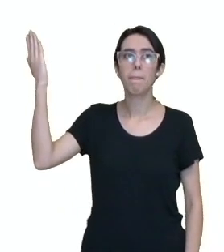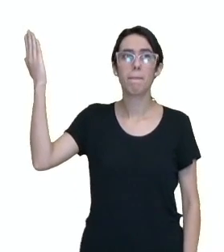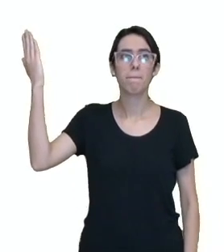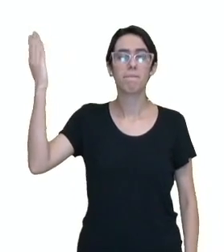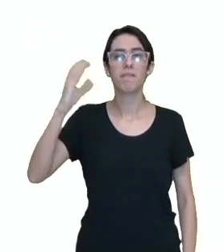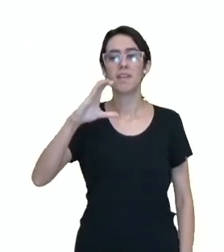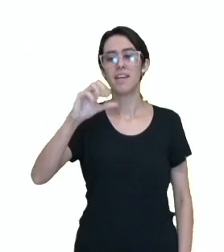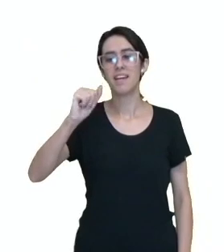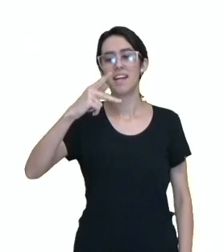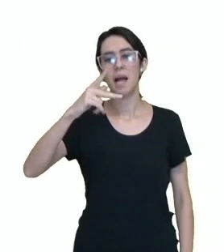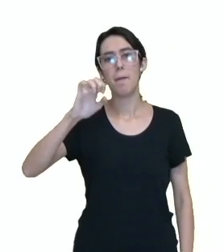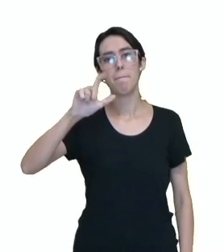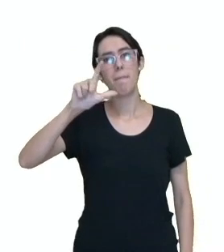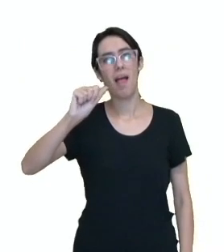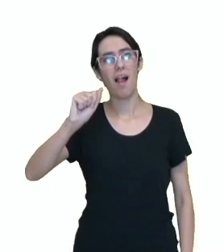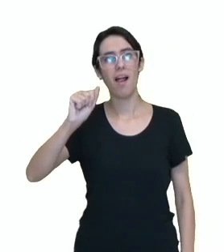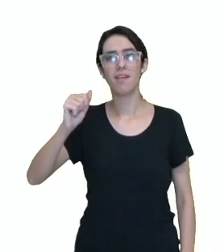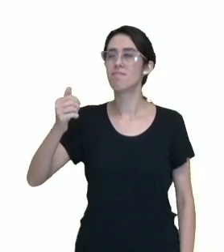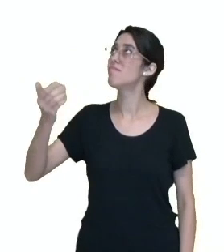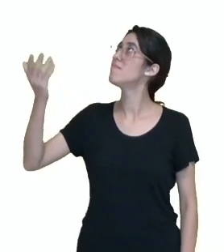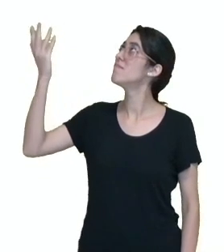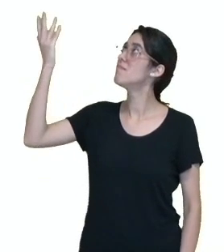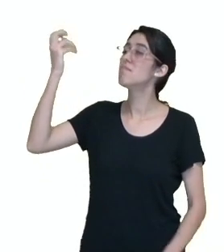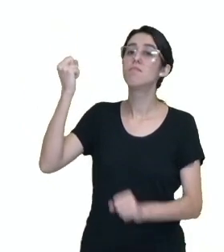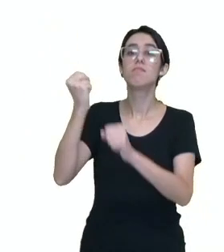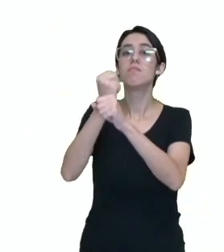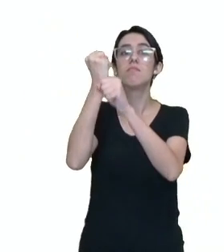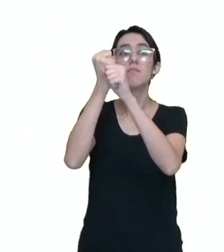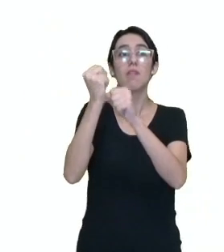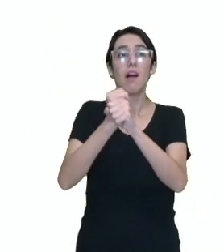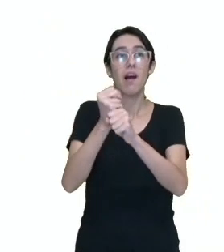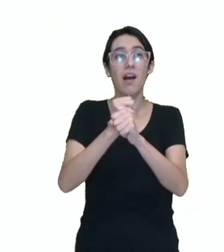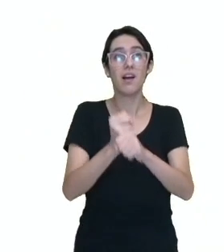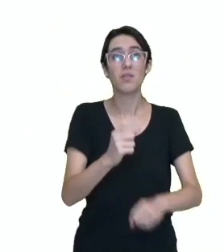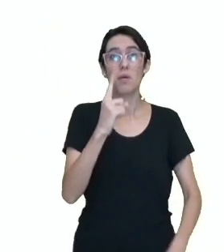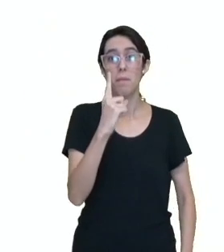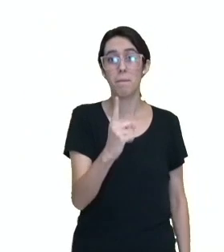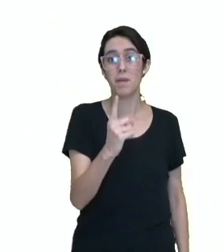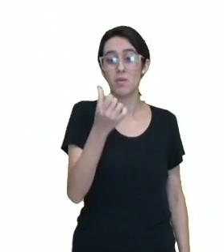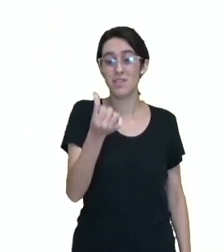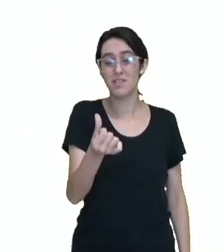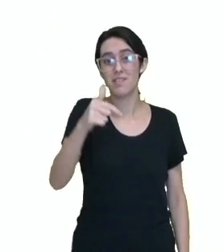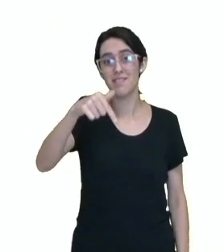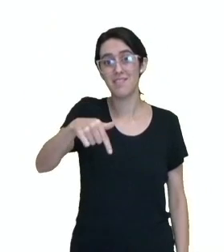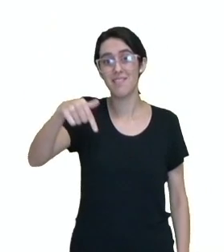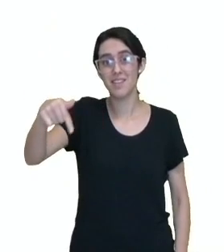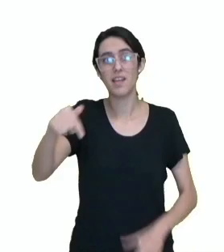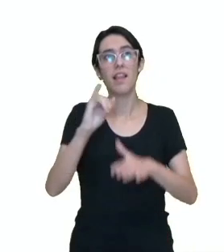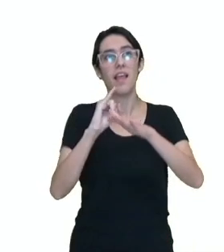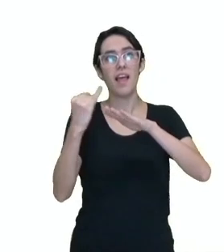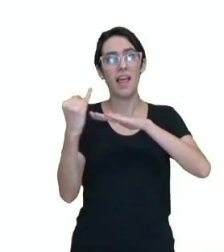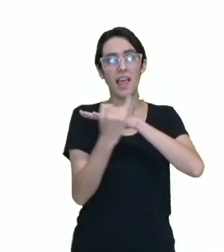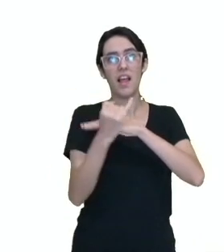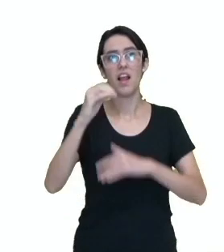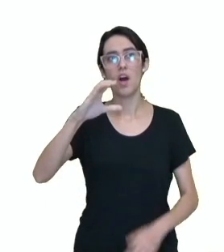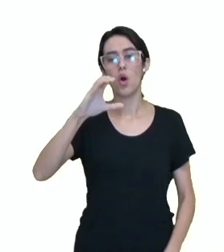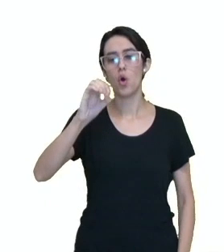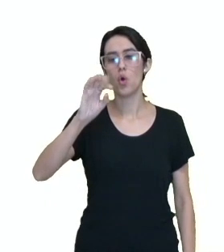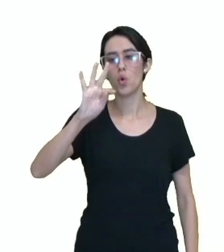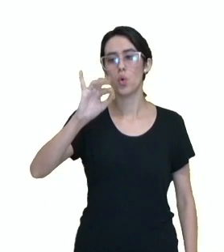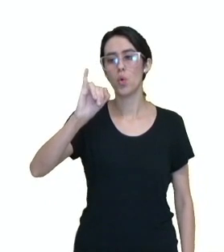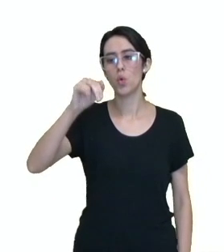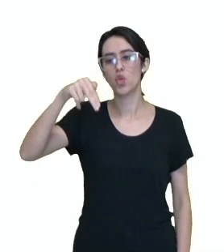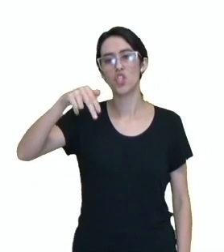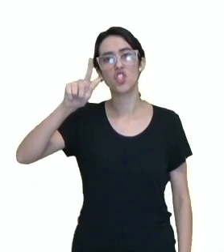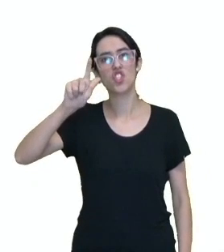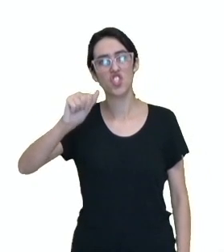Senhora das Mercês, construída no ano de 1677, na ilha da Cotinga, litoral paranaense.